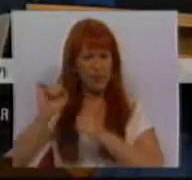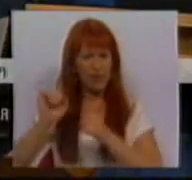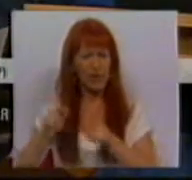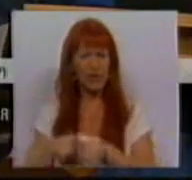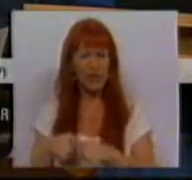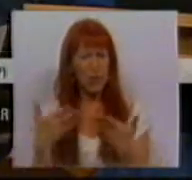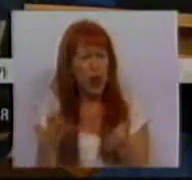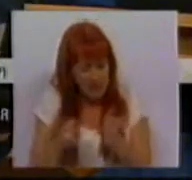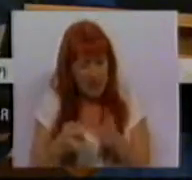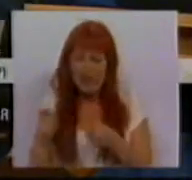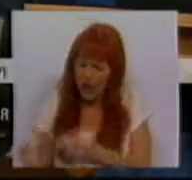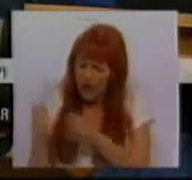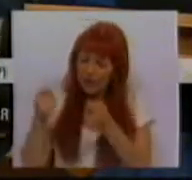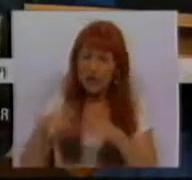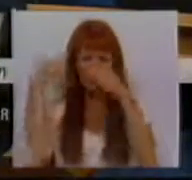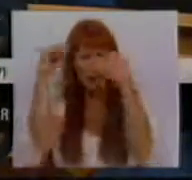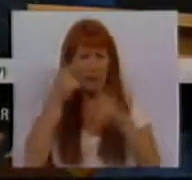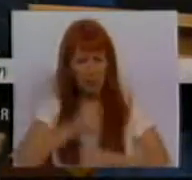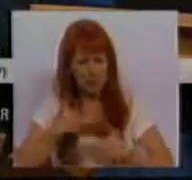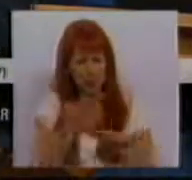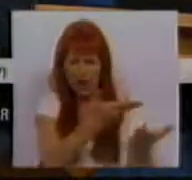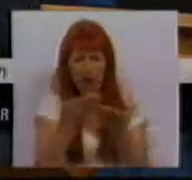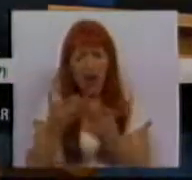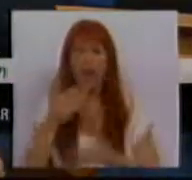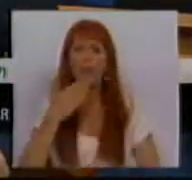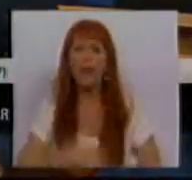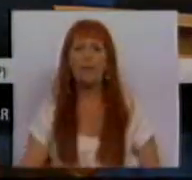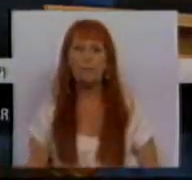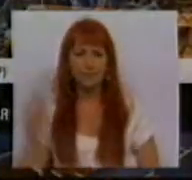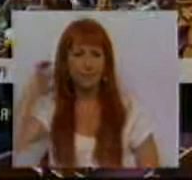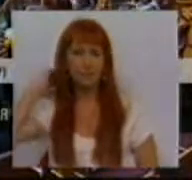Não haveria necessidade de investimento na formação desses profissionais? Muito obrigado.